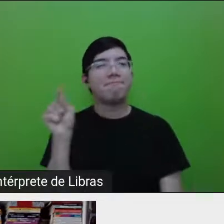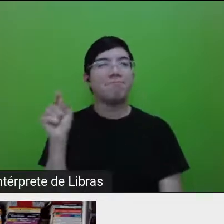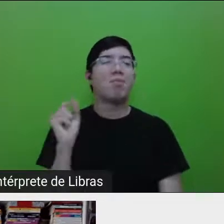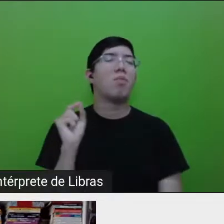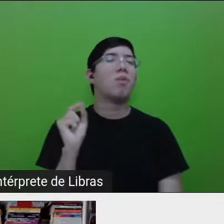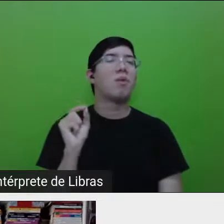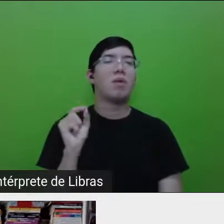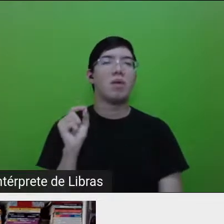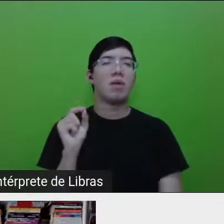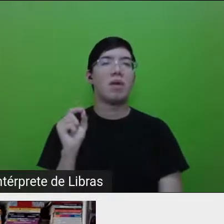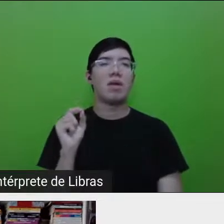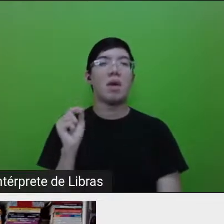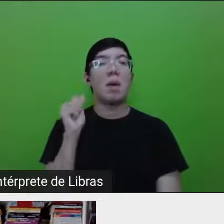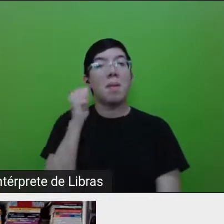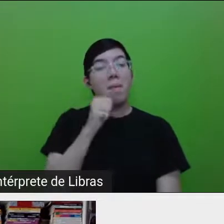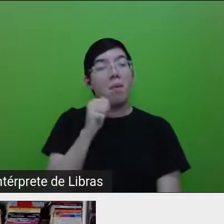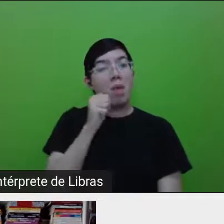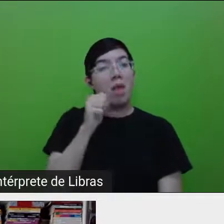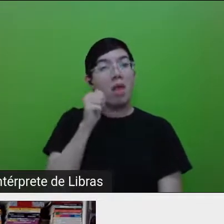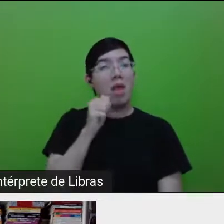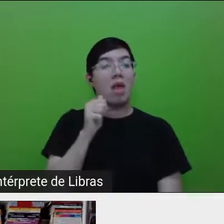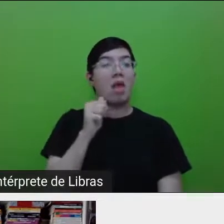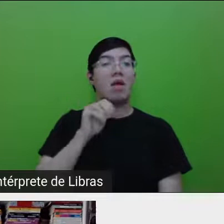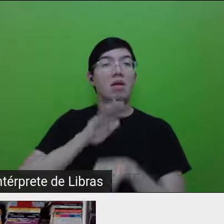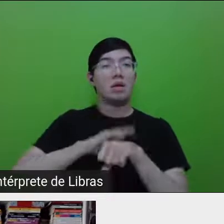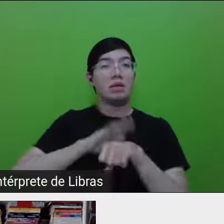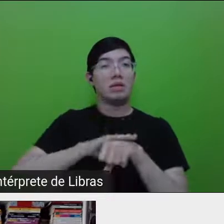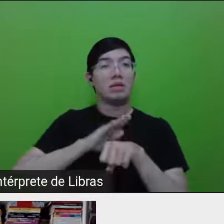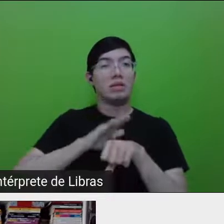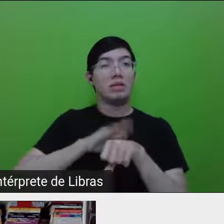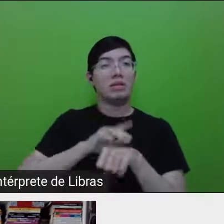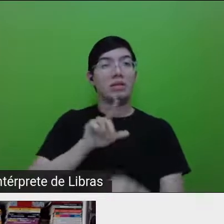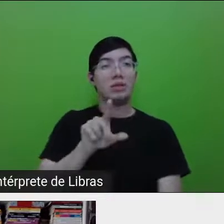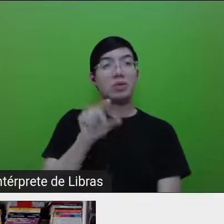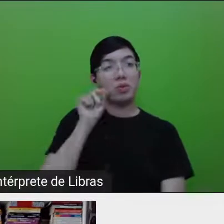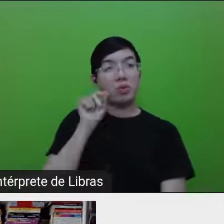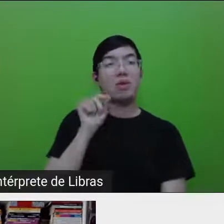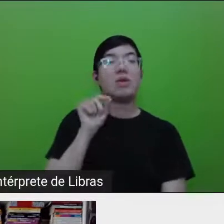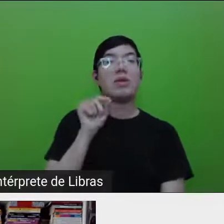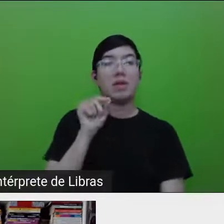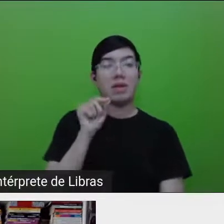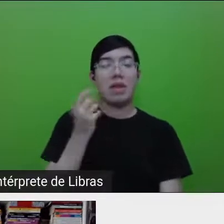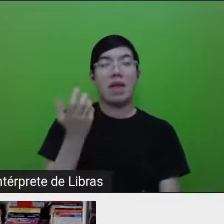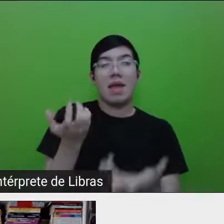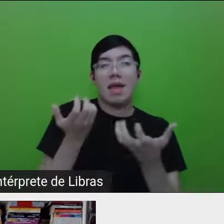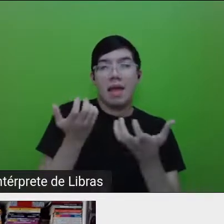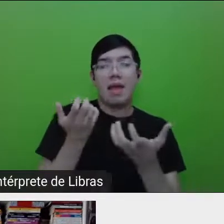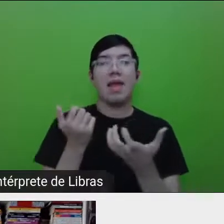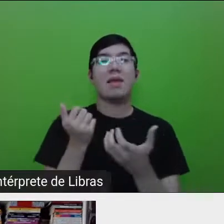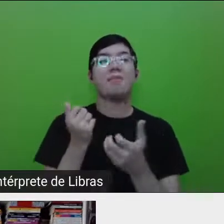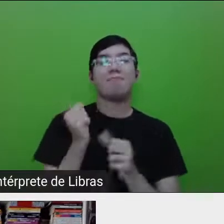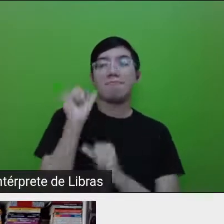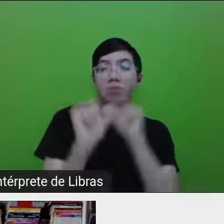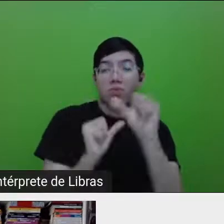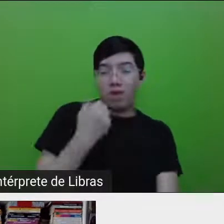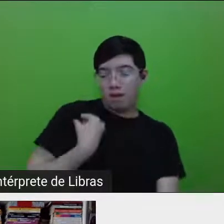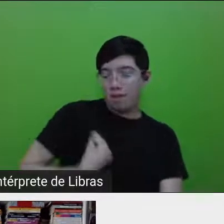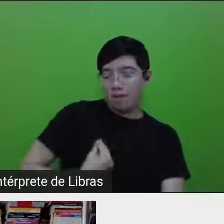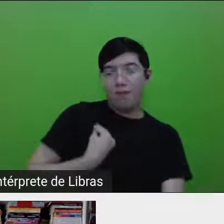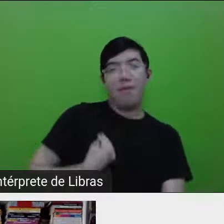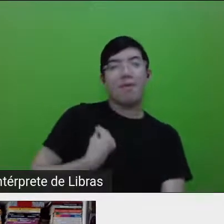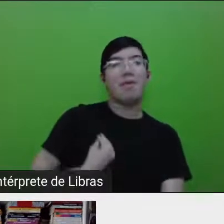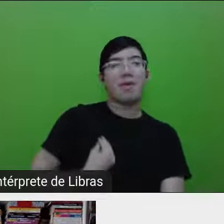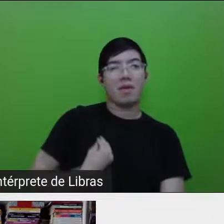por si mesmas mais do que escolher uma vida convencional, sabe? Isso tem a ver com